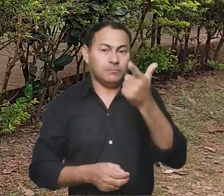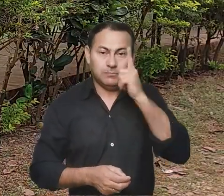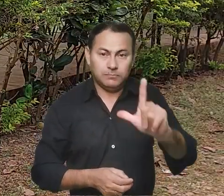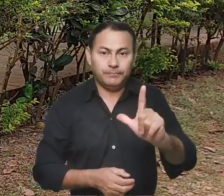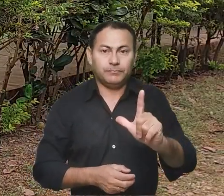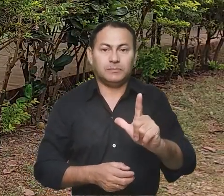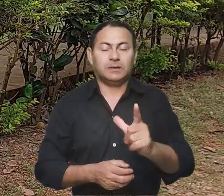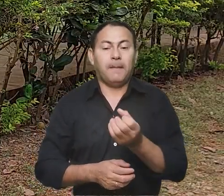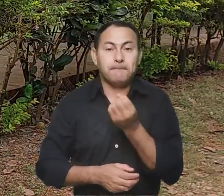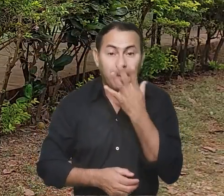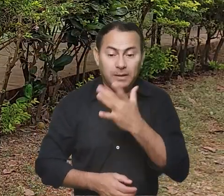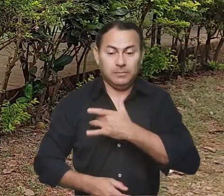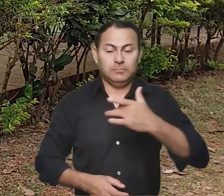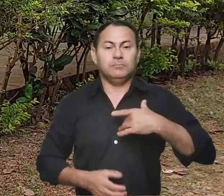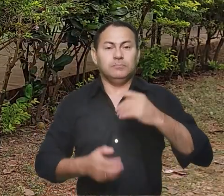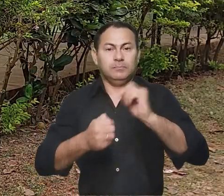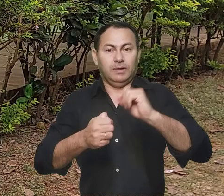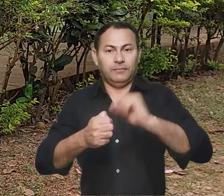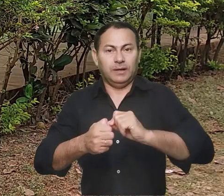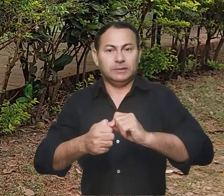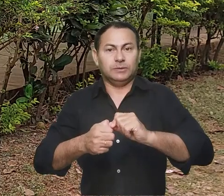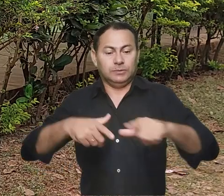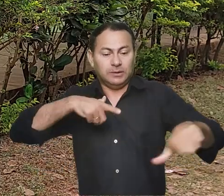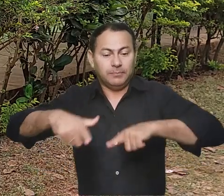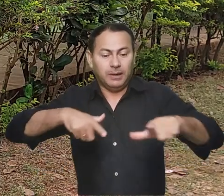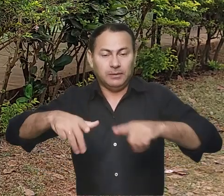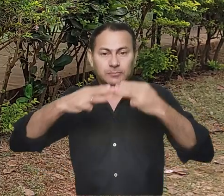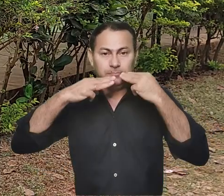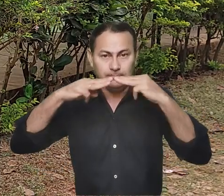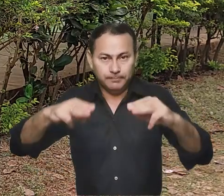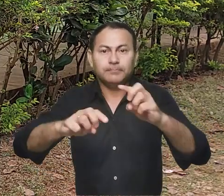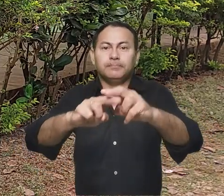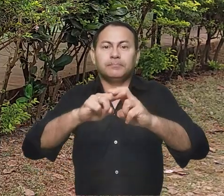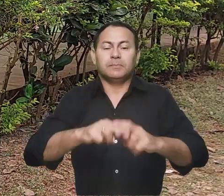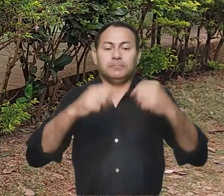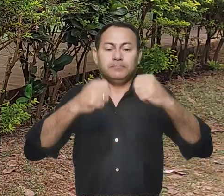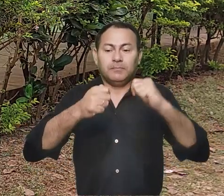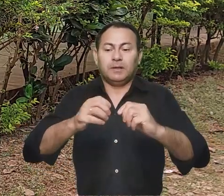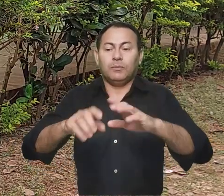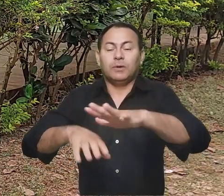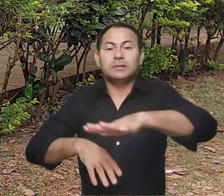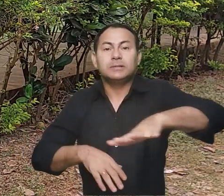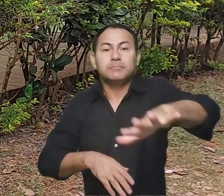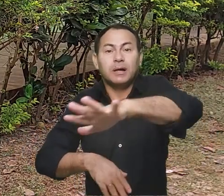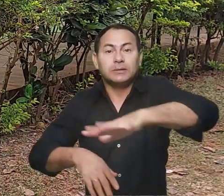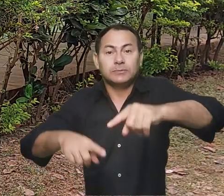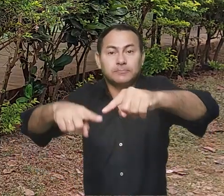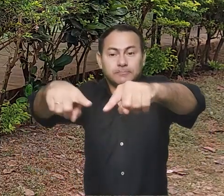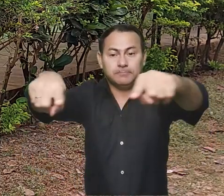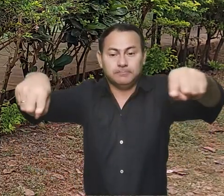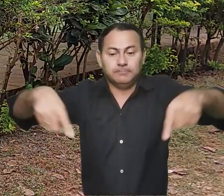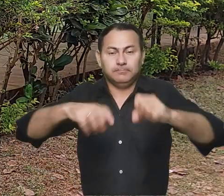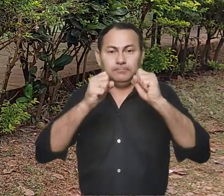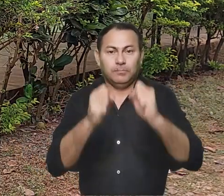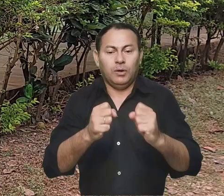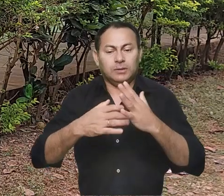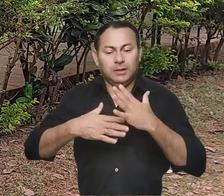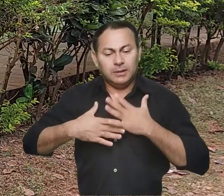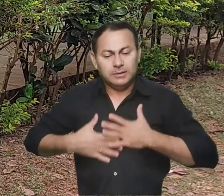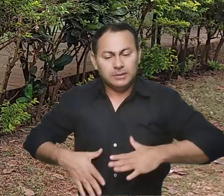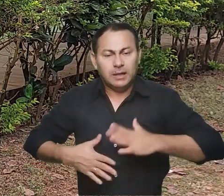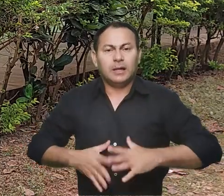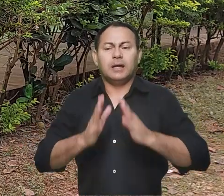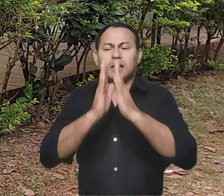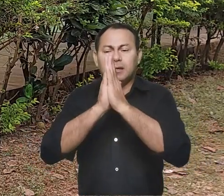ele não vai conseguir estar bem para realizar a sua missão. Por isso, ele precisa de um espaço onde ele possa